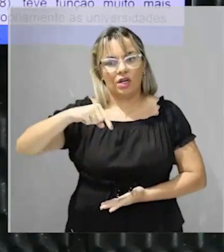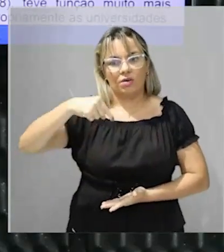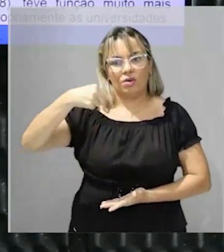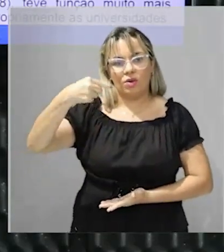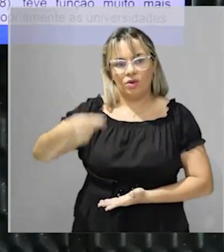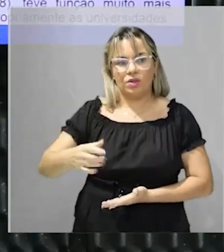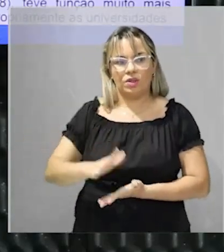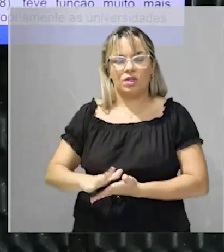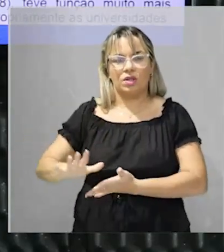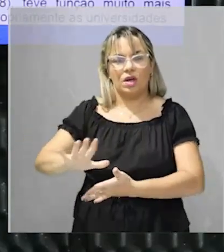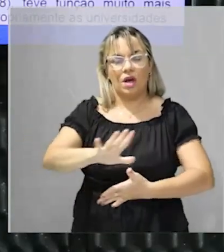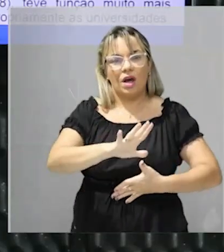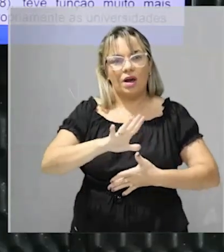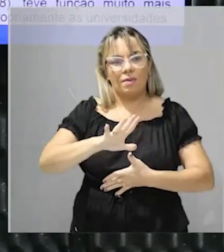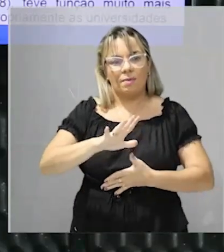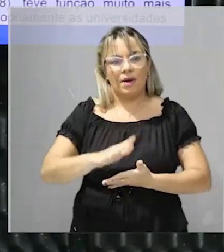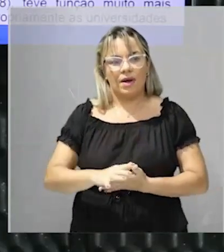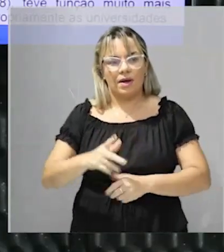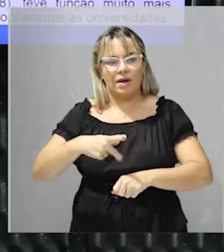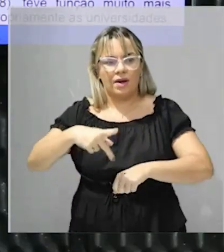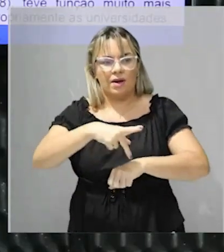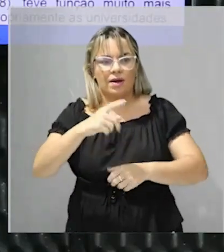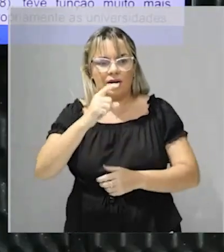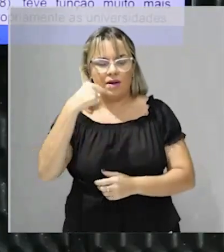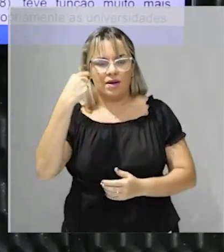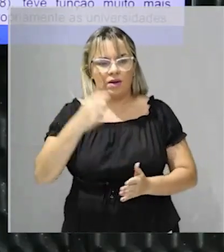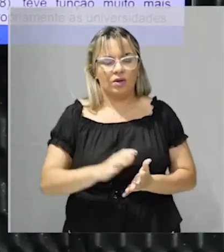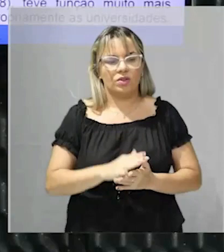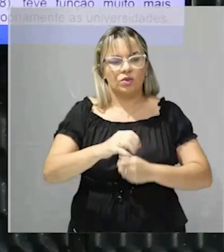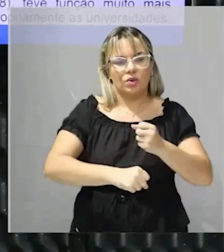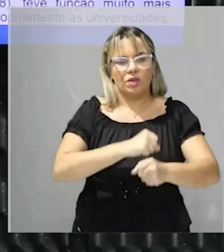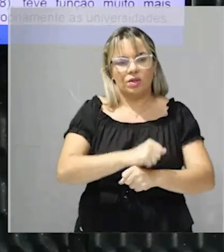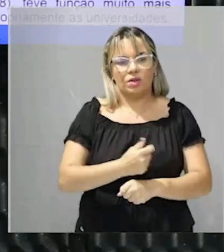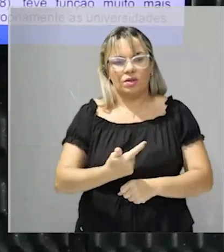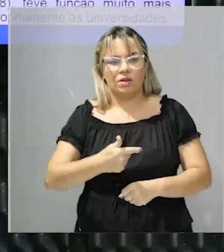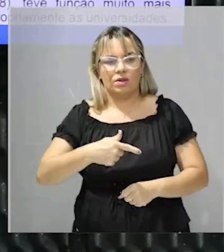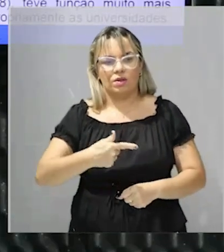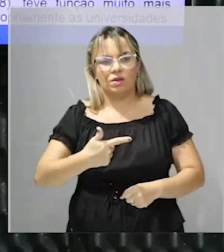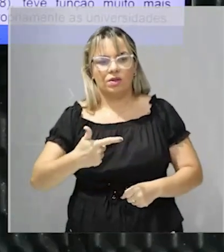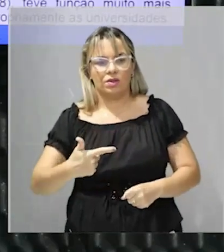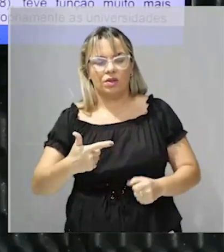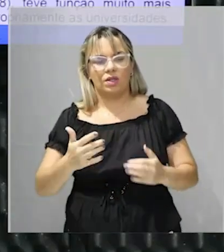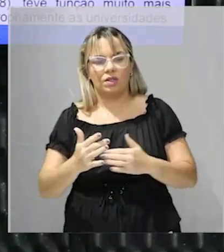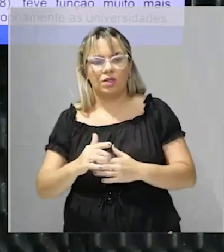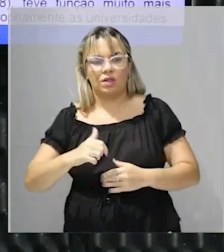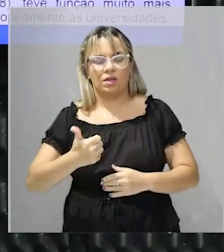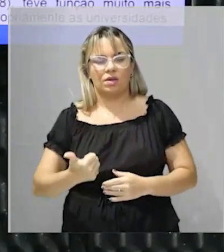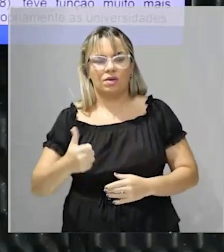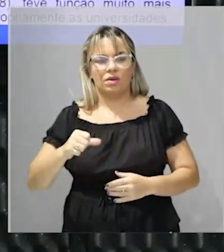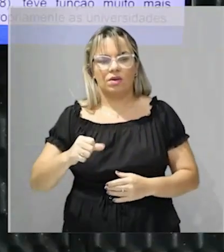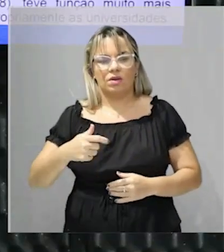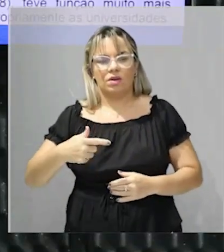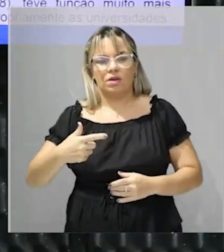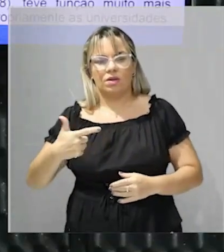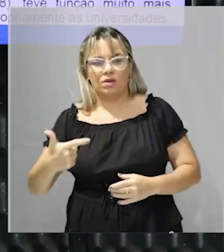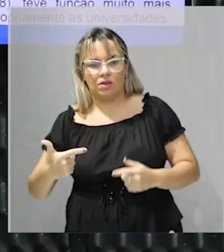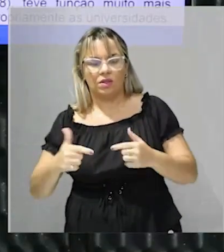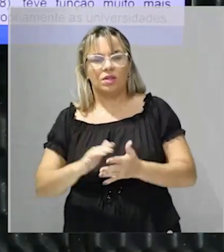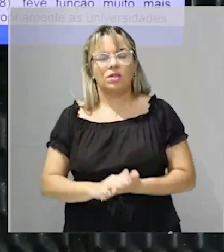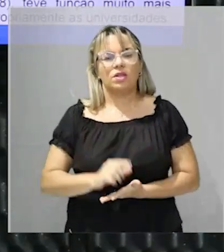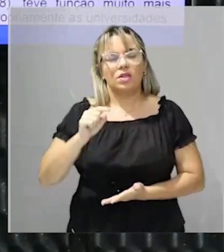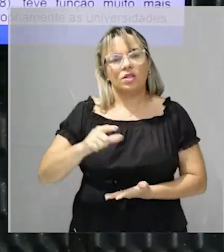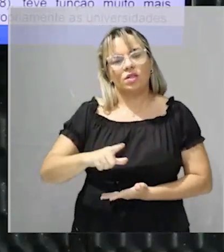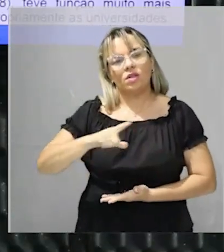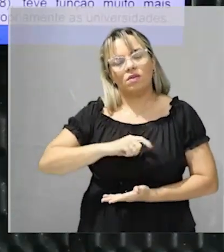1772 e 1875 150 mil estudantes se formaram em universidades locais. Beleza.